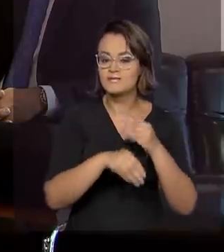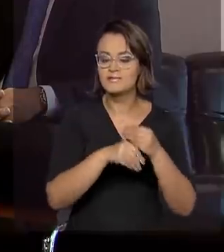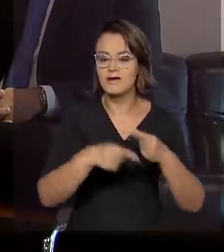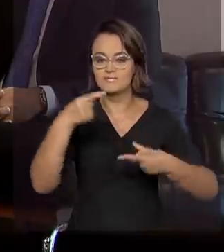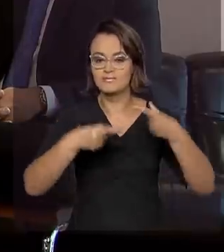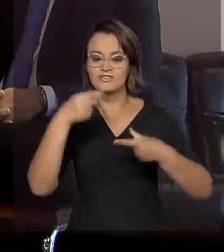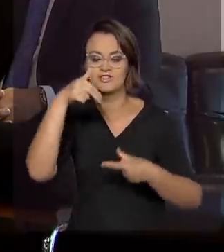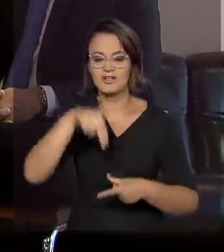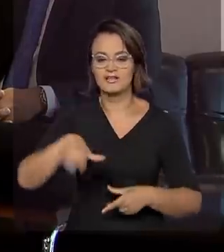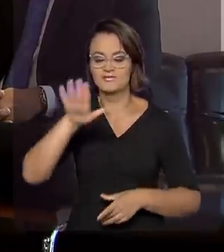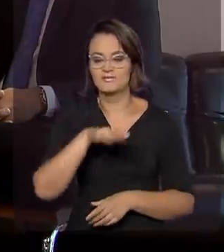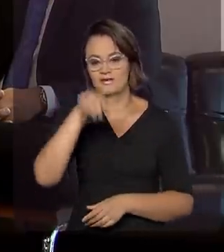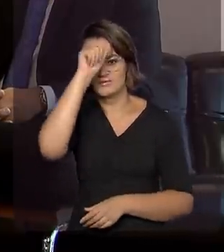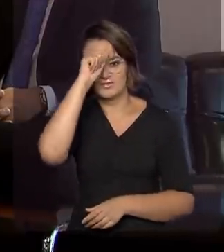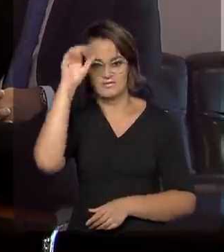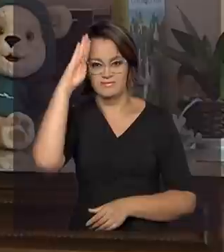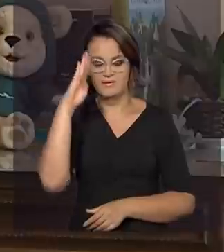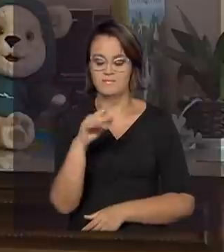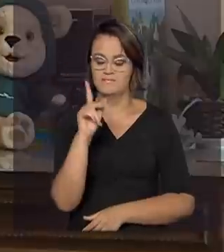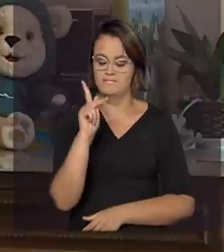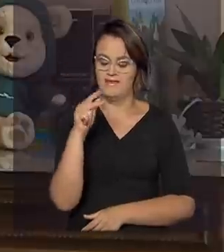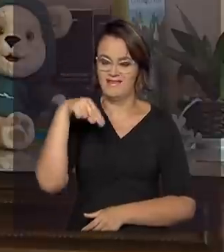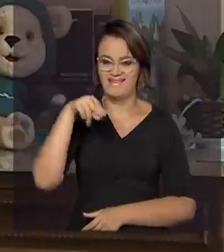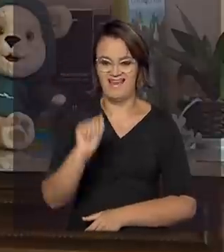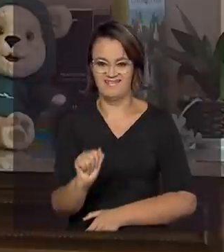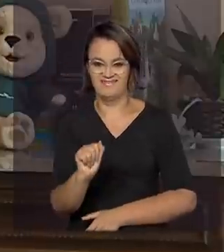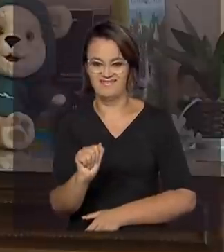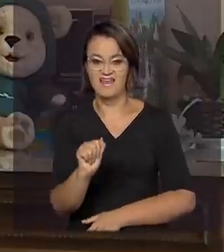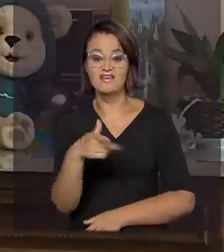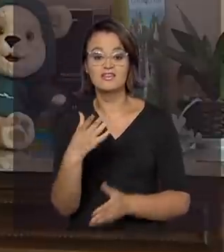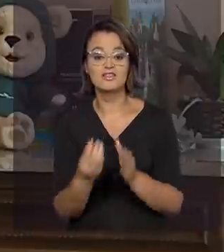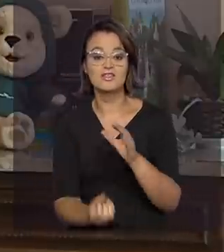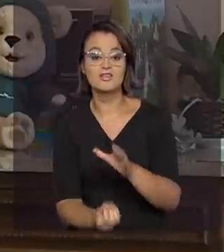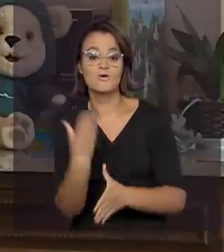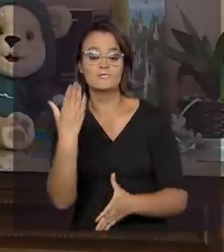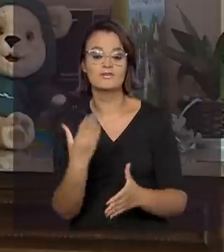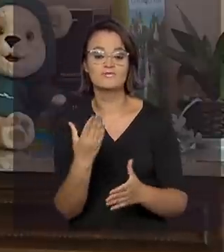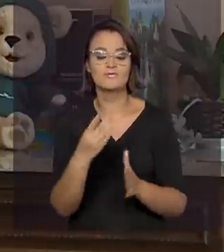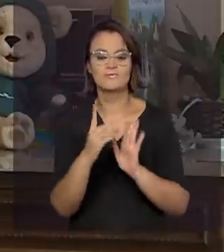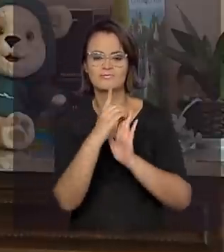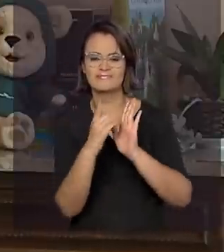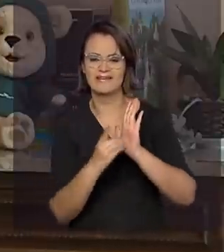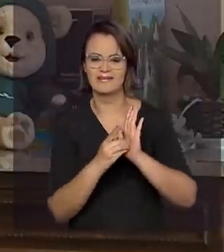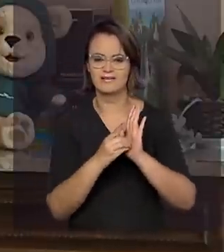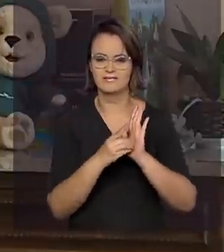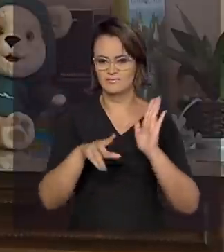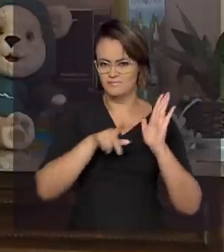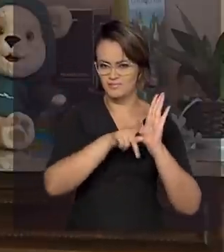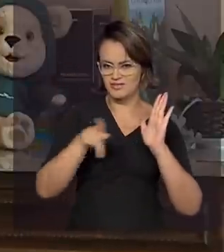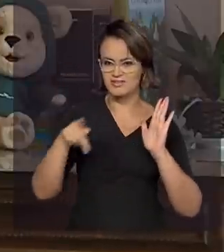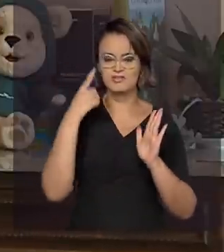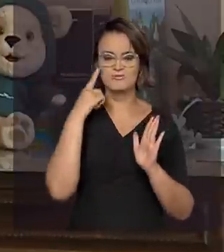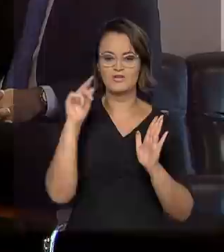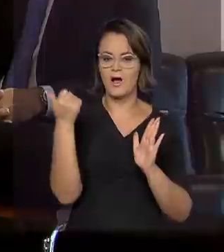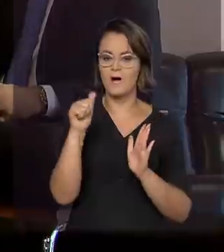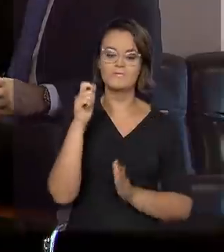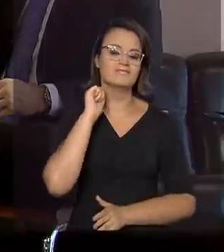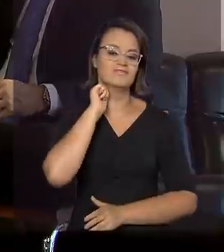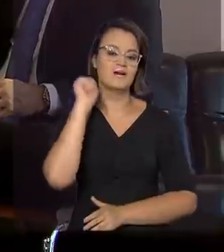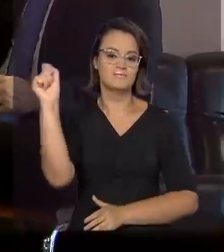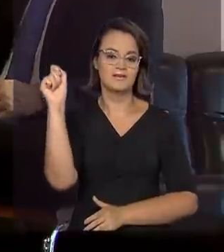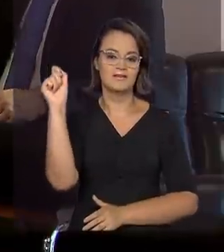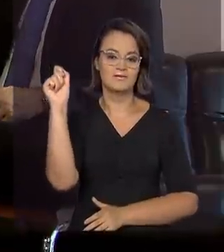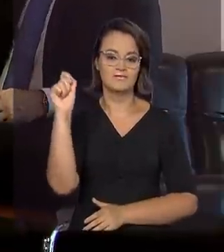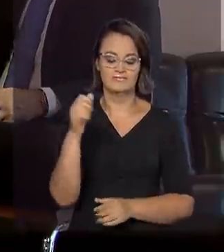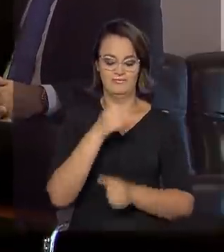Política Nacional de Alfabetização, a PNA, que foi instituída por meio de um decreto presidencial no dia 11 de abril de